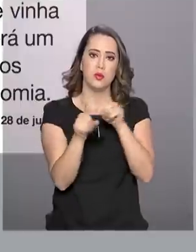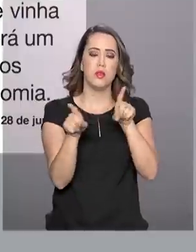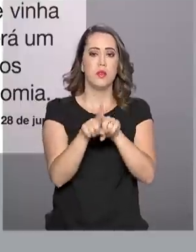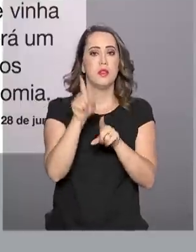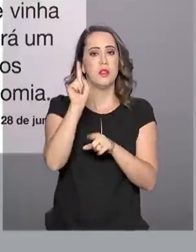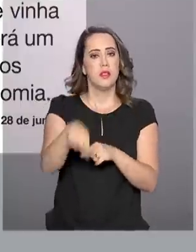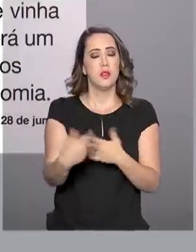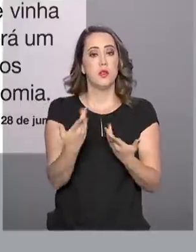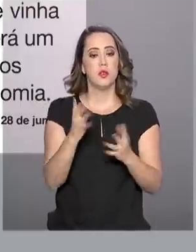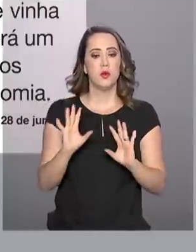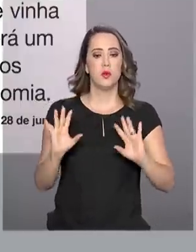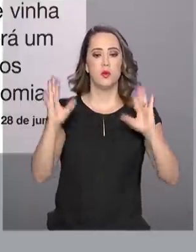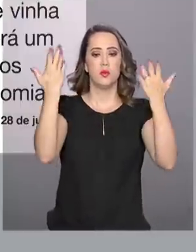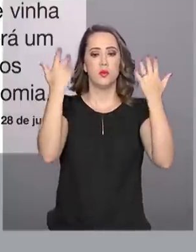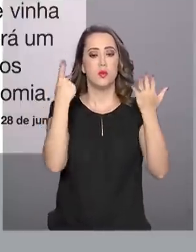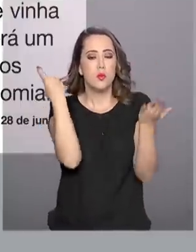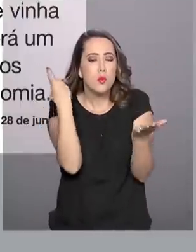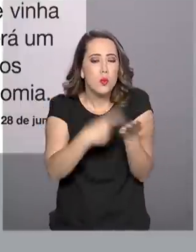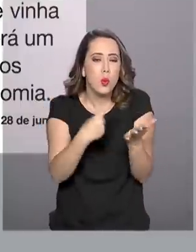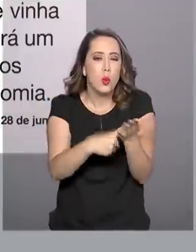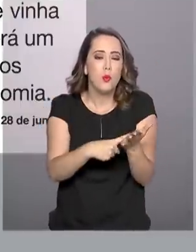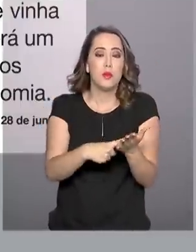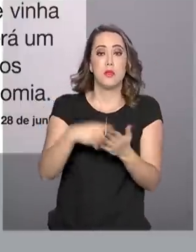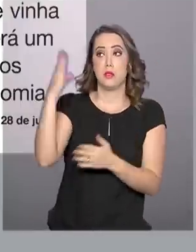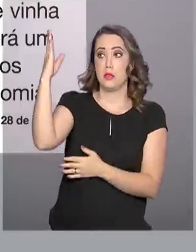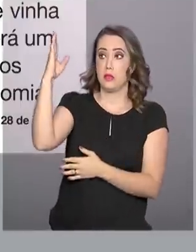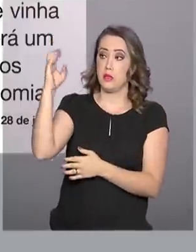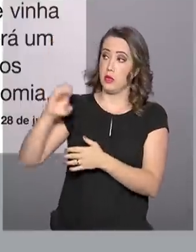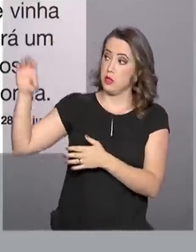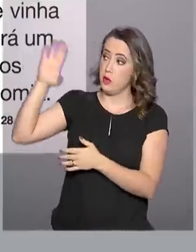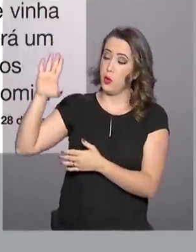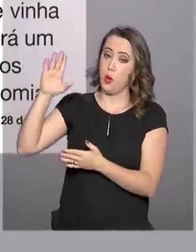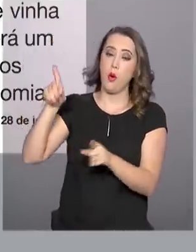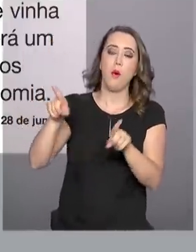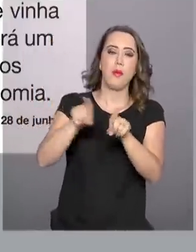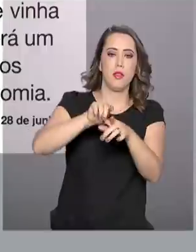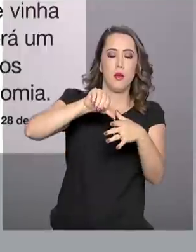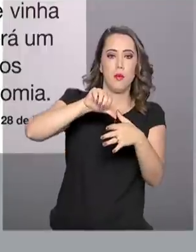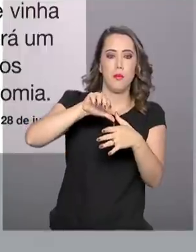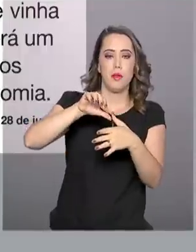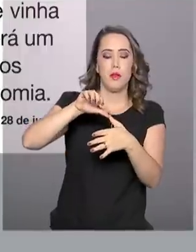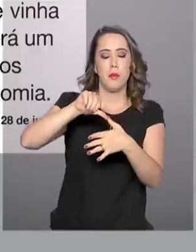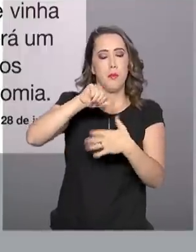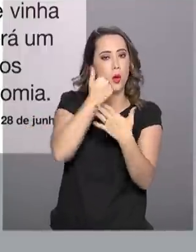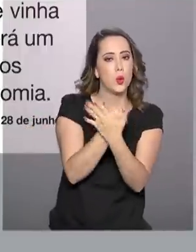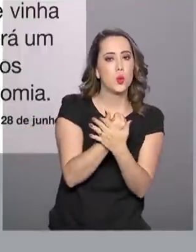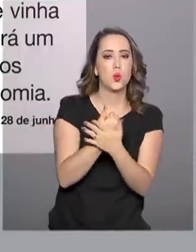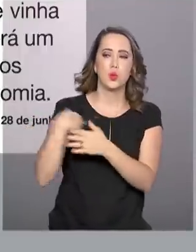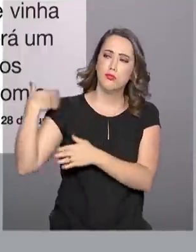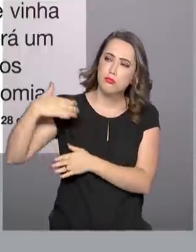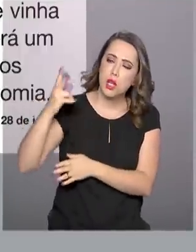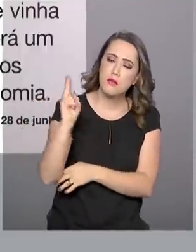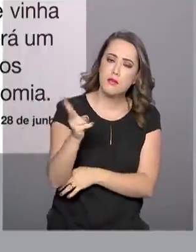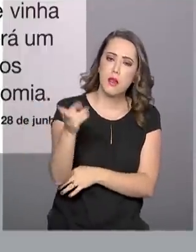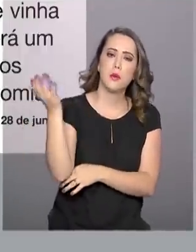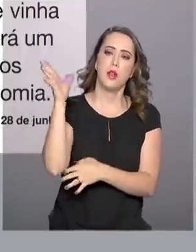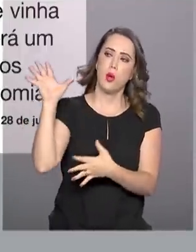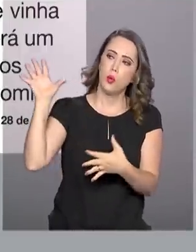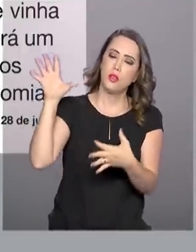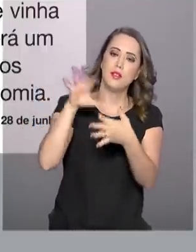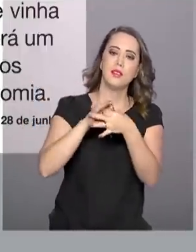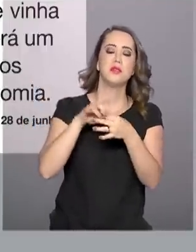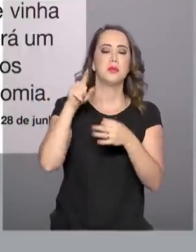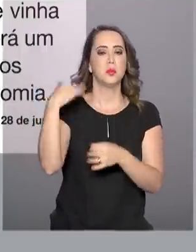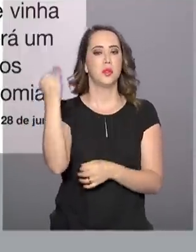rede social, comemorando esse acordo entre União Europeia e Mercosul, que é uma bandeira que ele já vem defendendo também há bastante tempo, né,